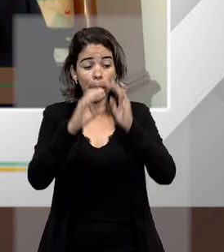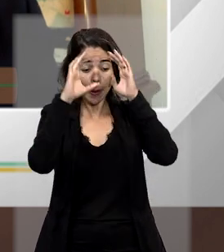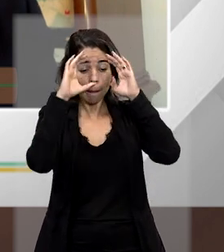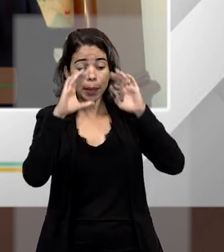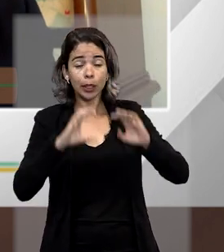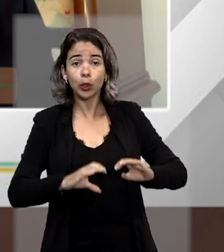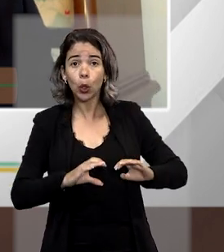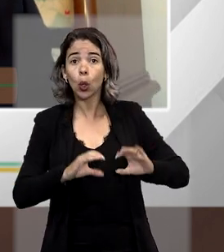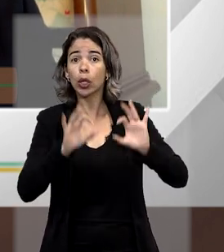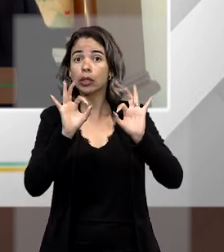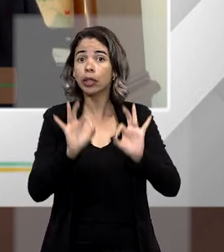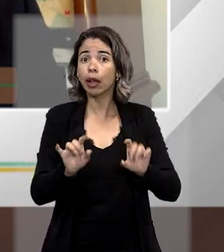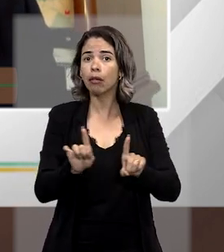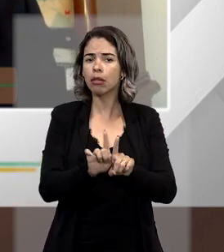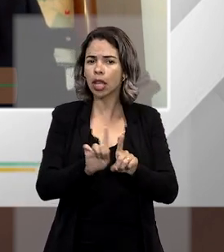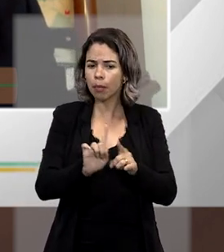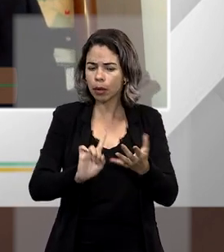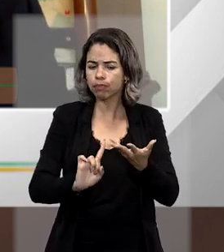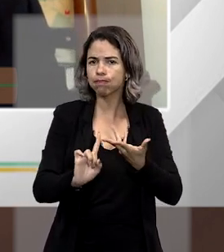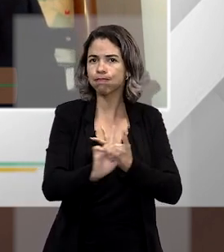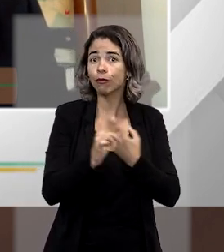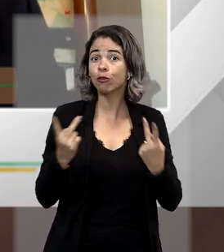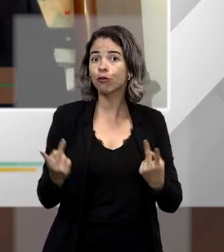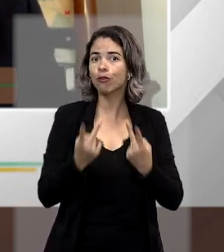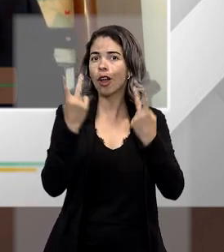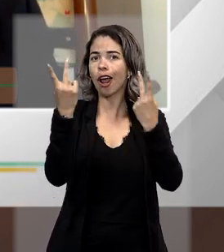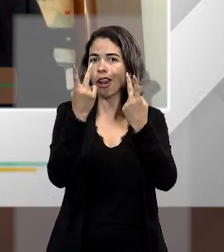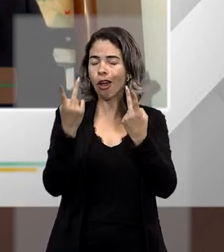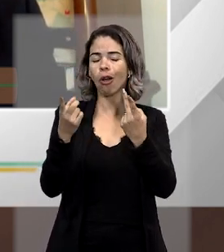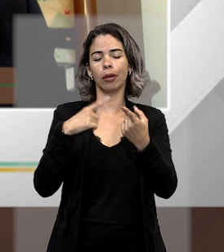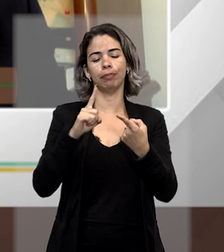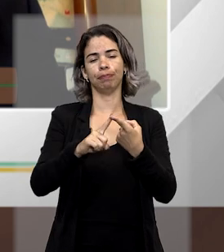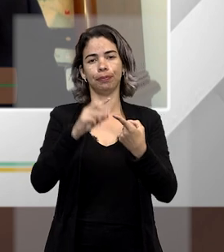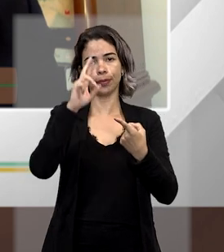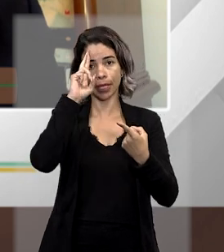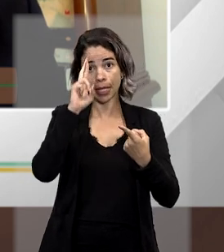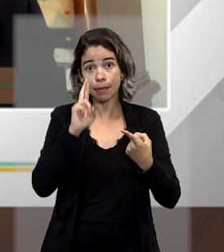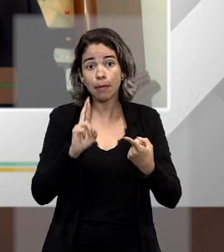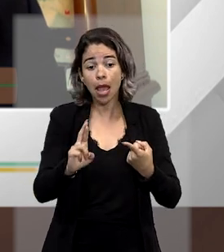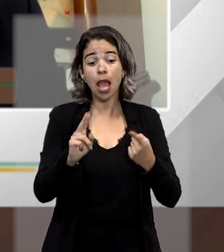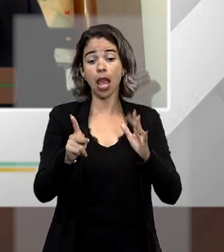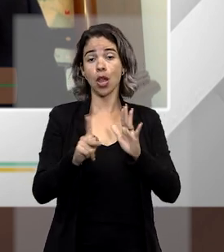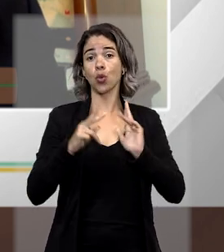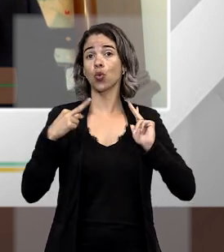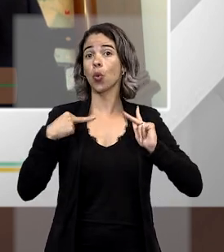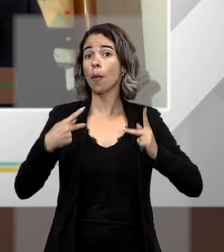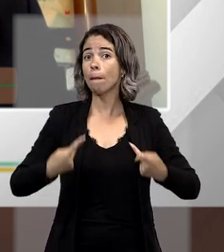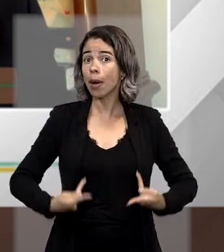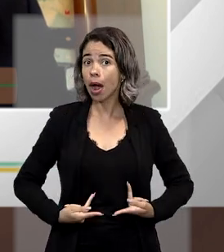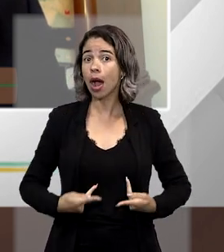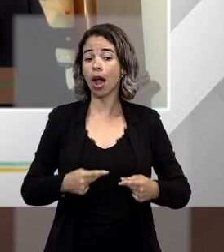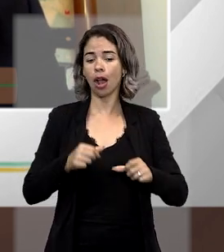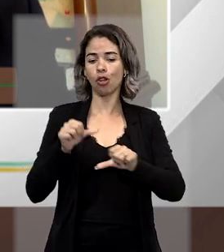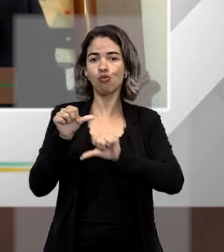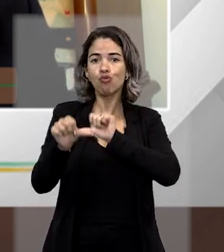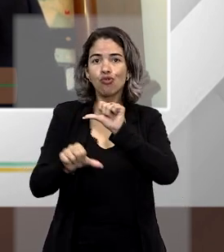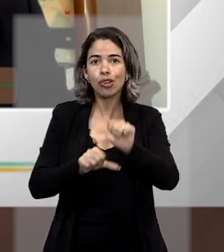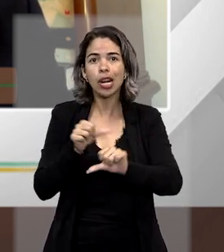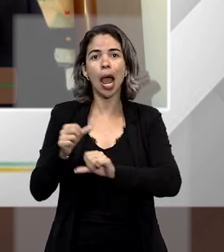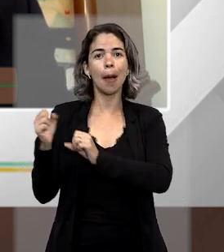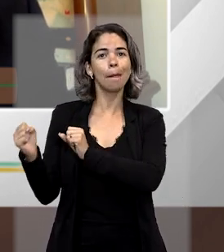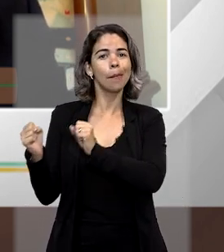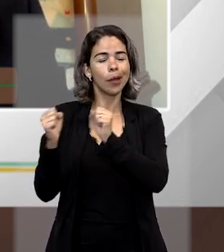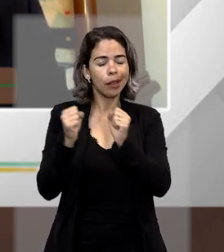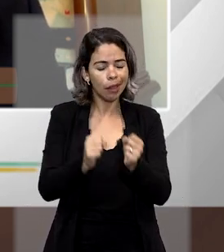do cidadão, além de outros valores tipicamente democráticos, como respeito à dignidade humana, alternância de